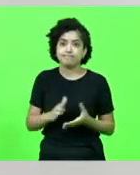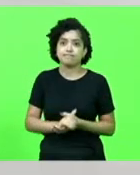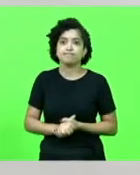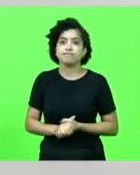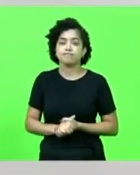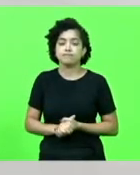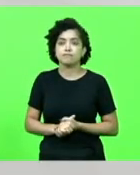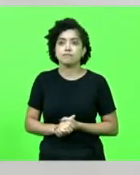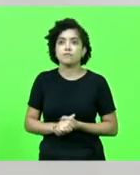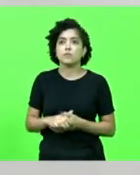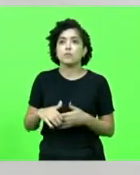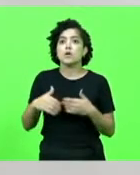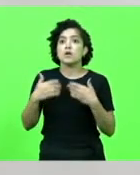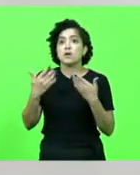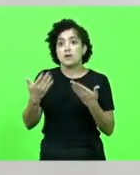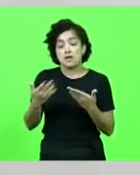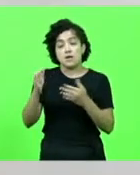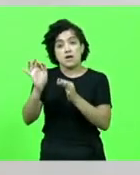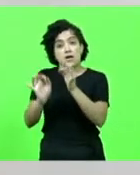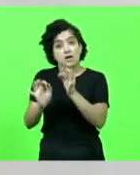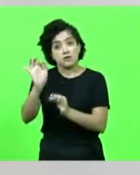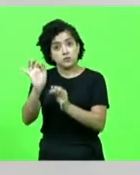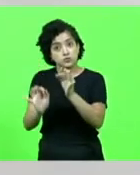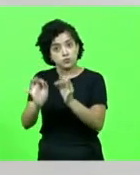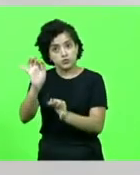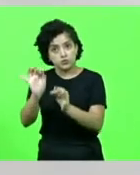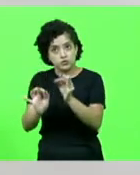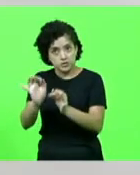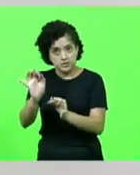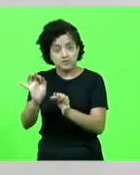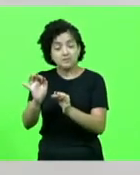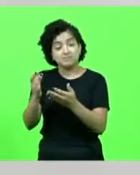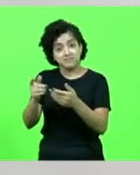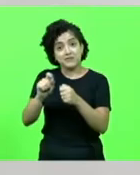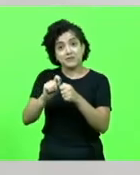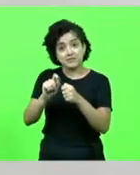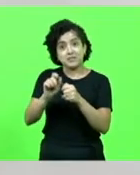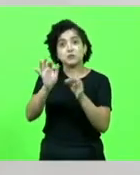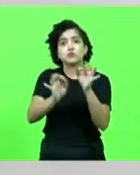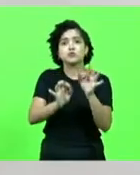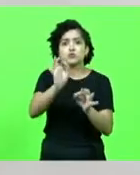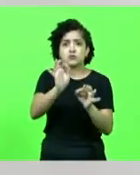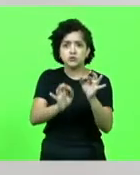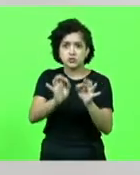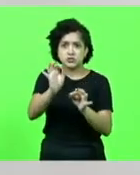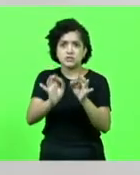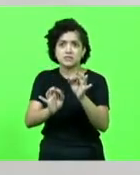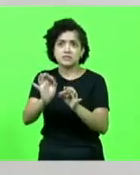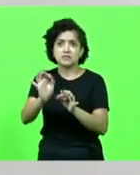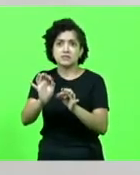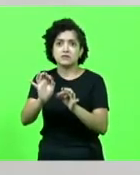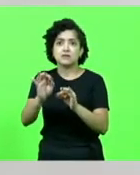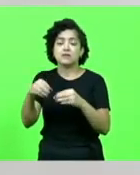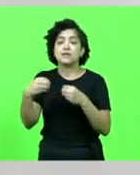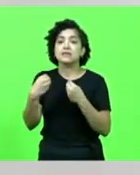Bom, a justiça, fazendo justiça, concedeu, concedeu uma liminar